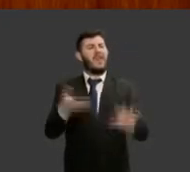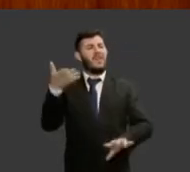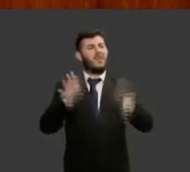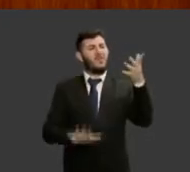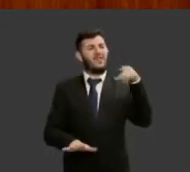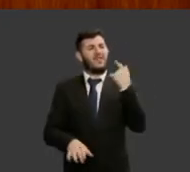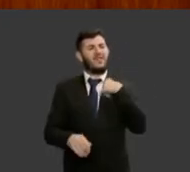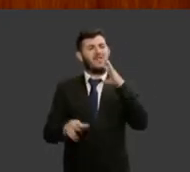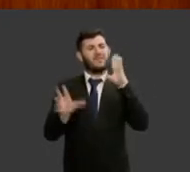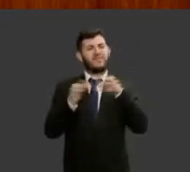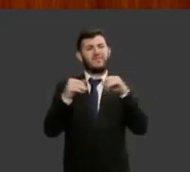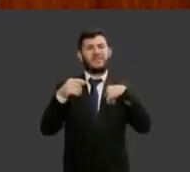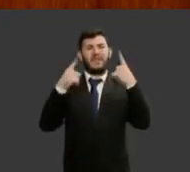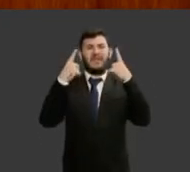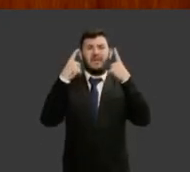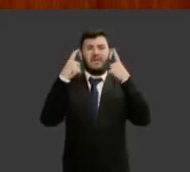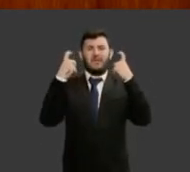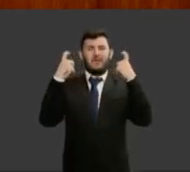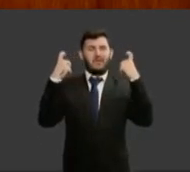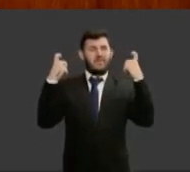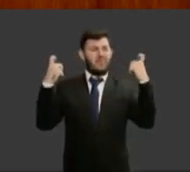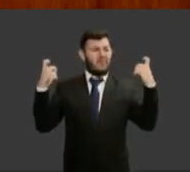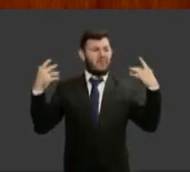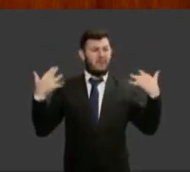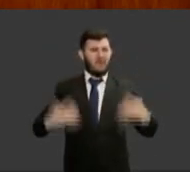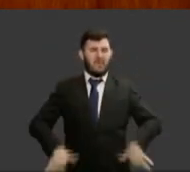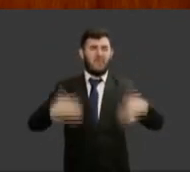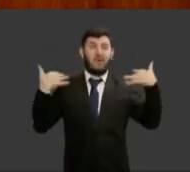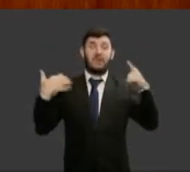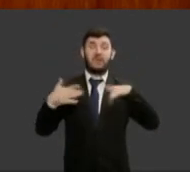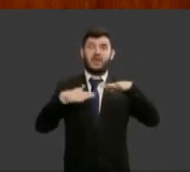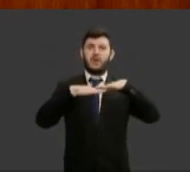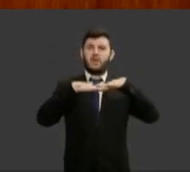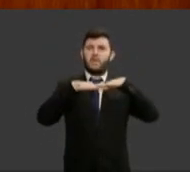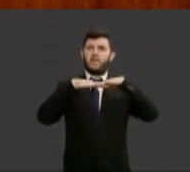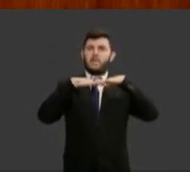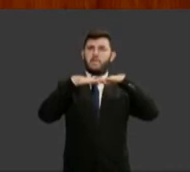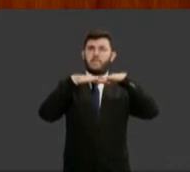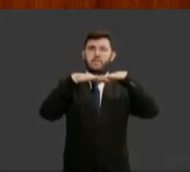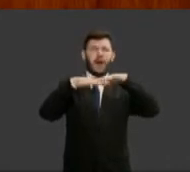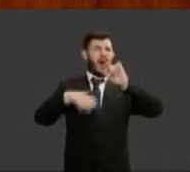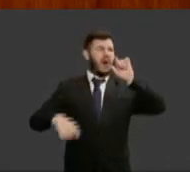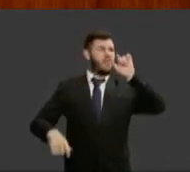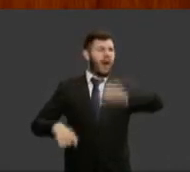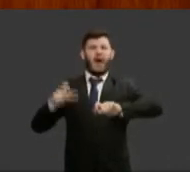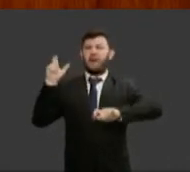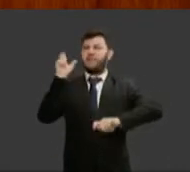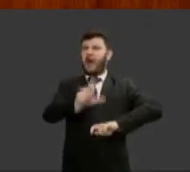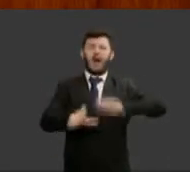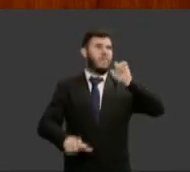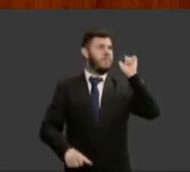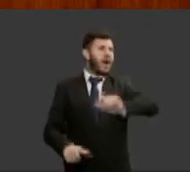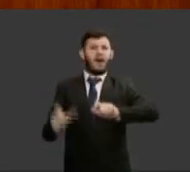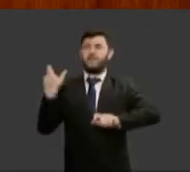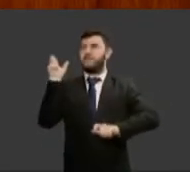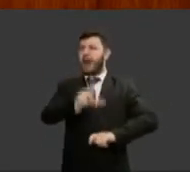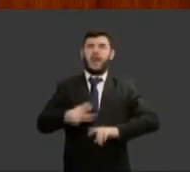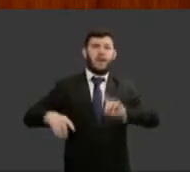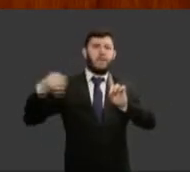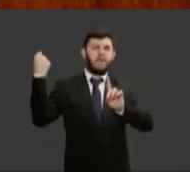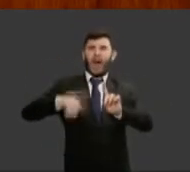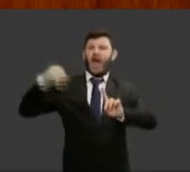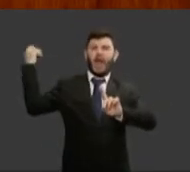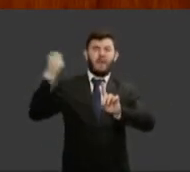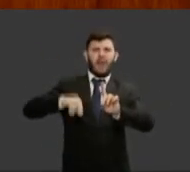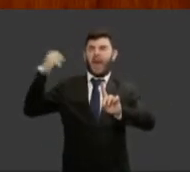escalonada começa com ameaças agressões verbais passando por vias de fato lesões corporais